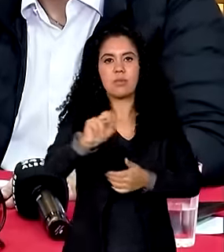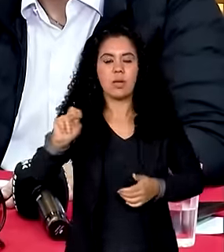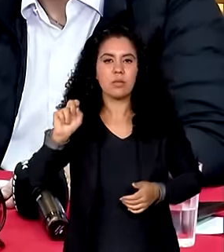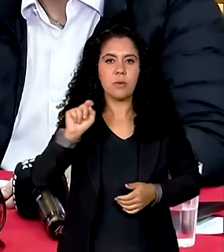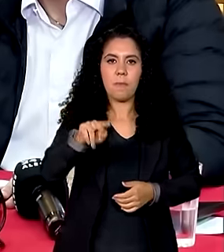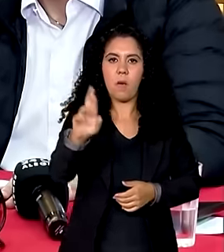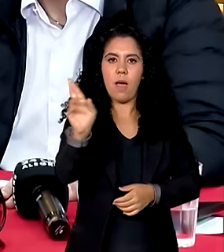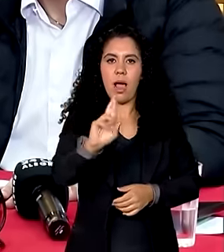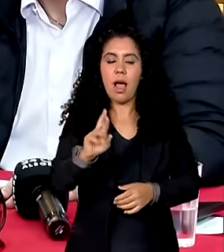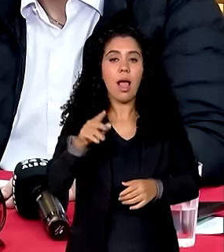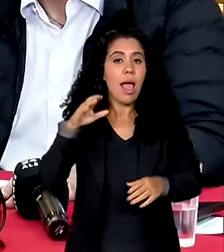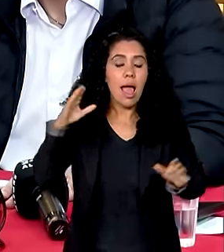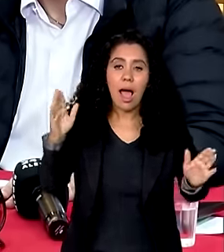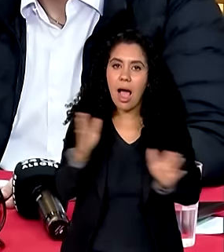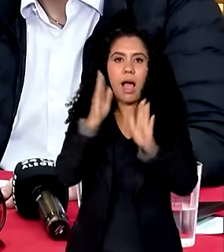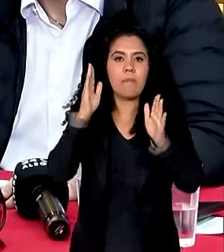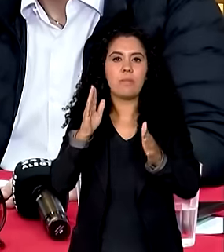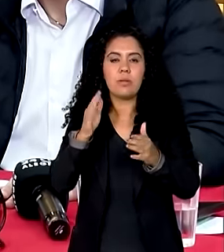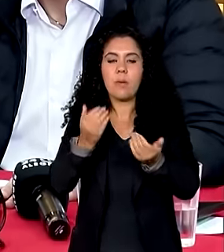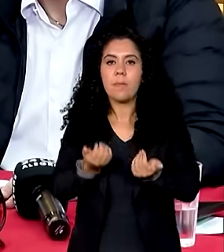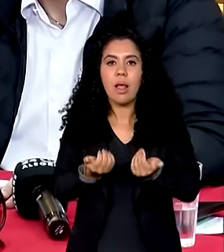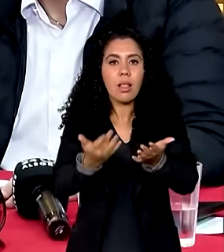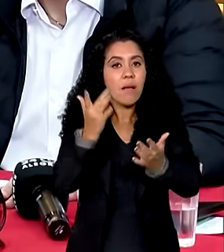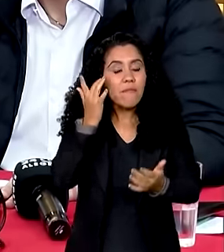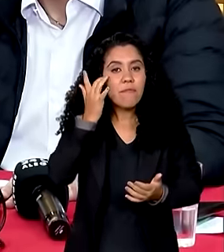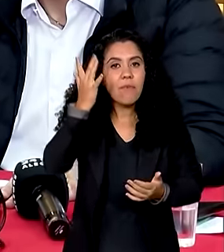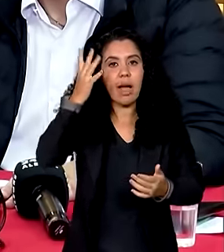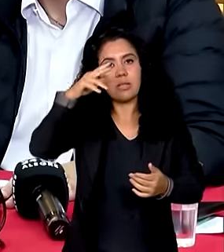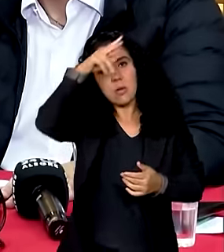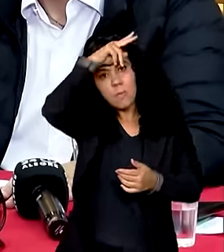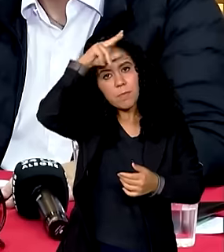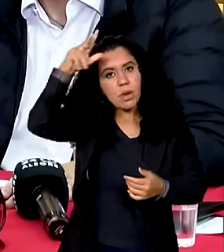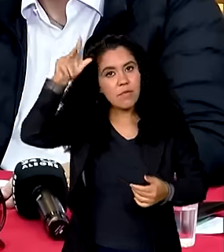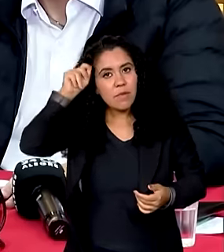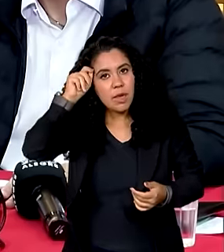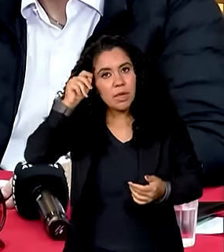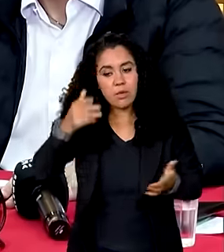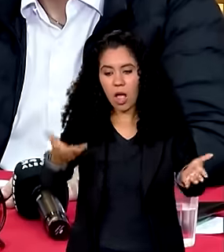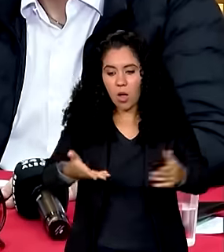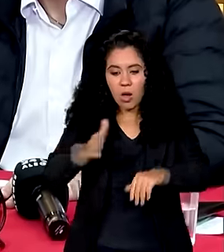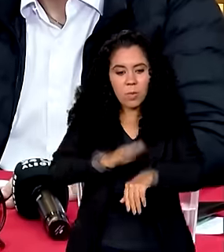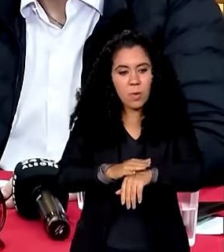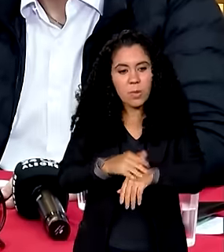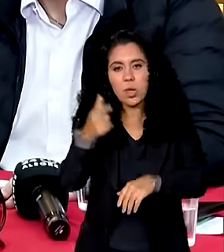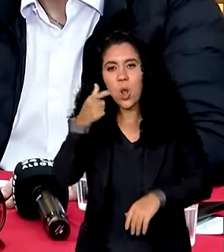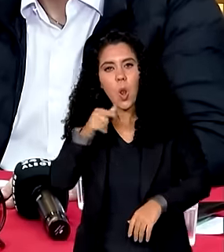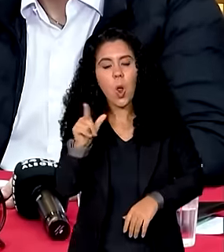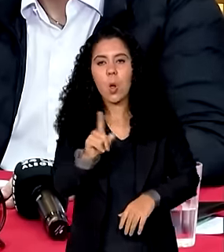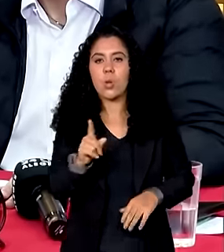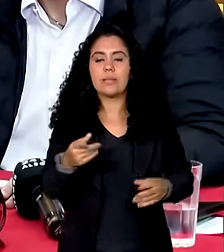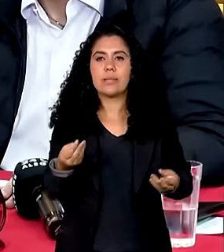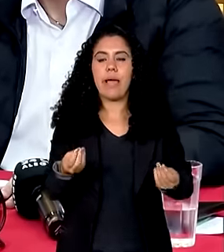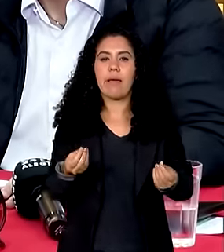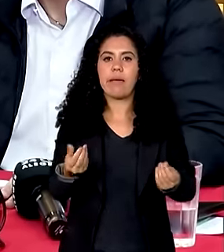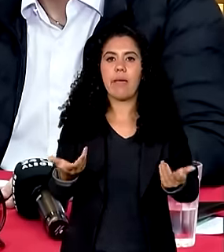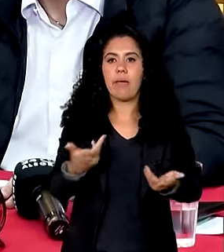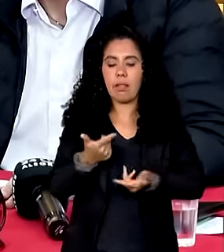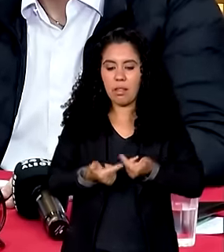facilitar a vida do prefeito nesse momento que ele não consegue trabalhar dentro da